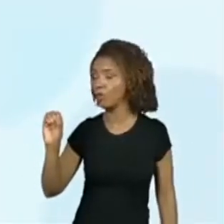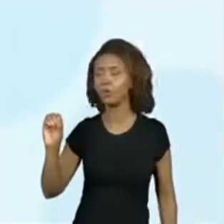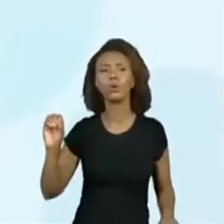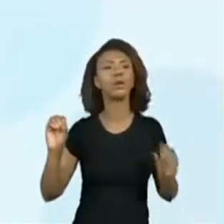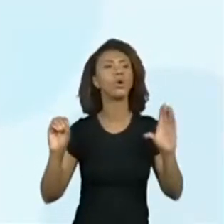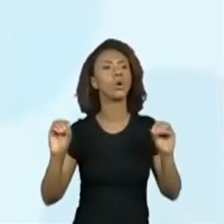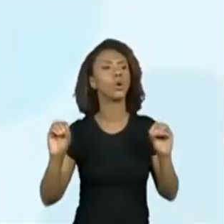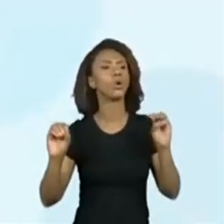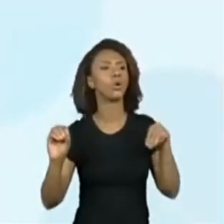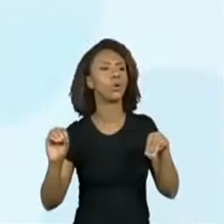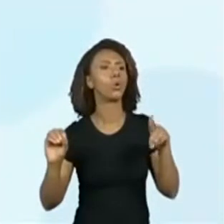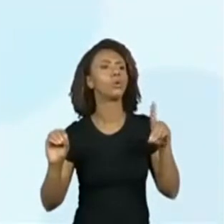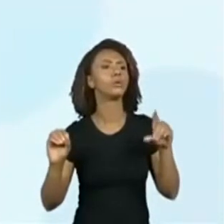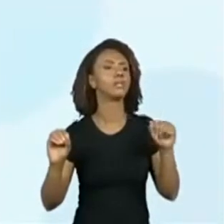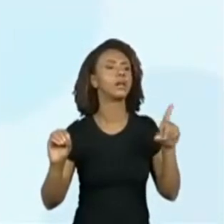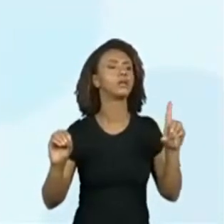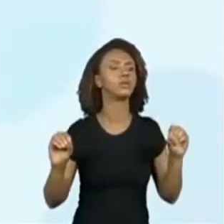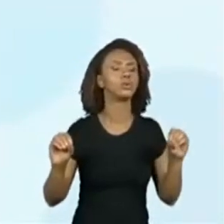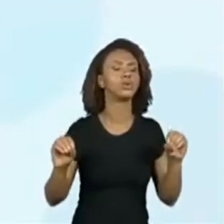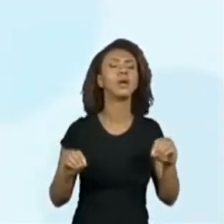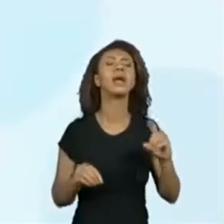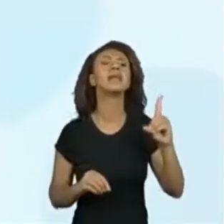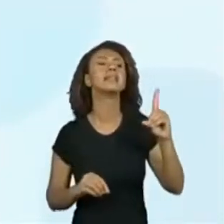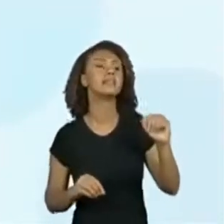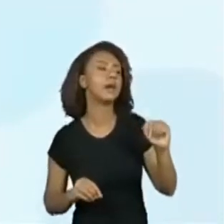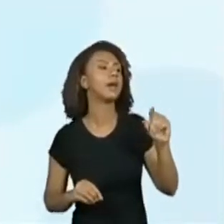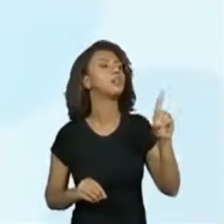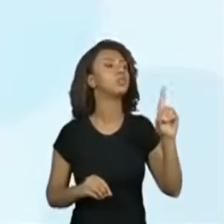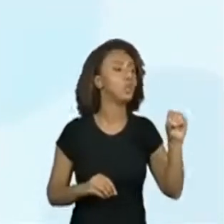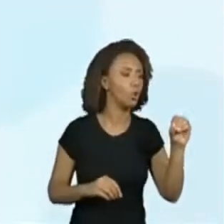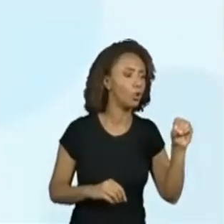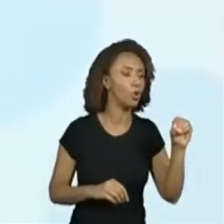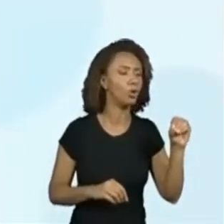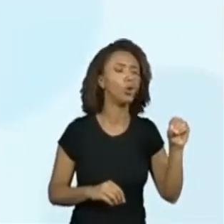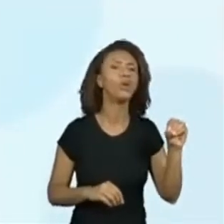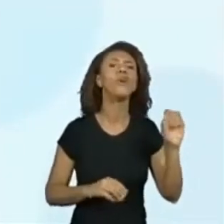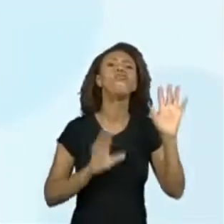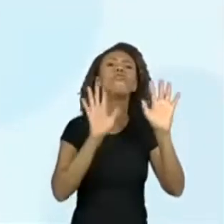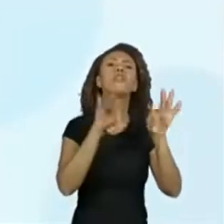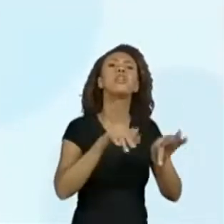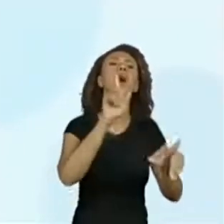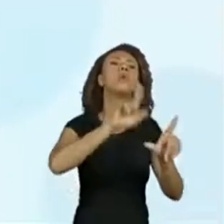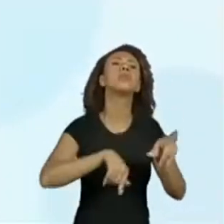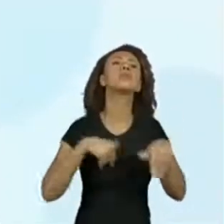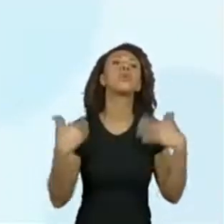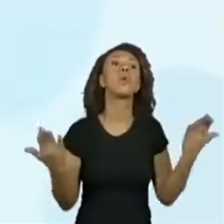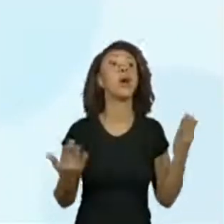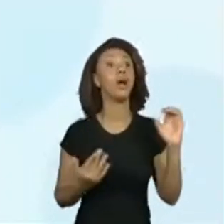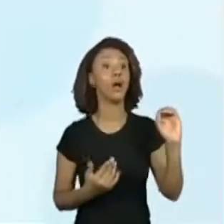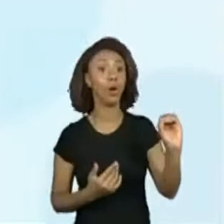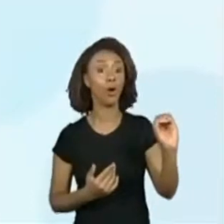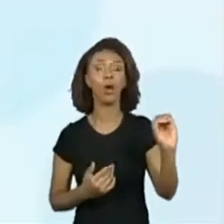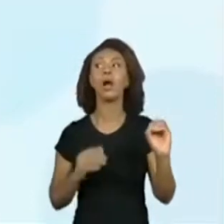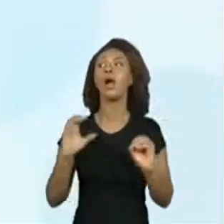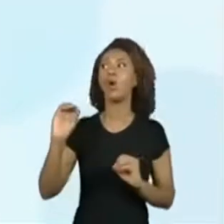Dado termina com que letra? Termina com O. Dado. Dado. Termina com O. Ah, então, é uma boa dica ali que a gente